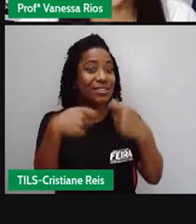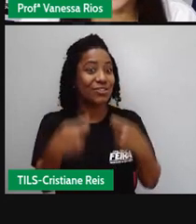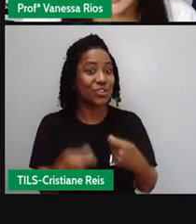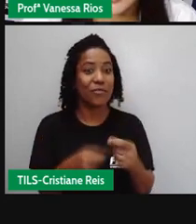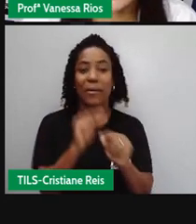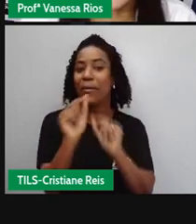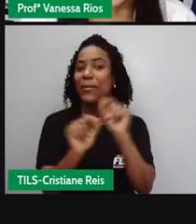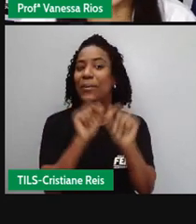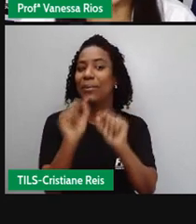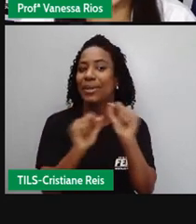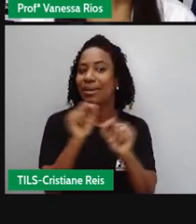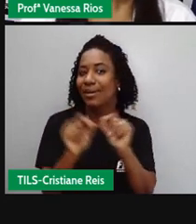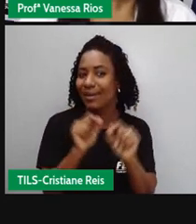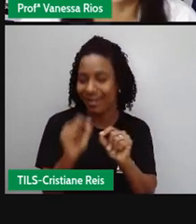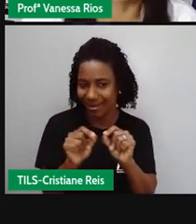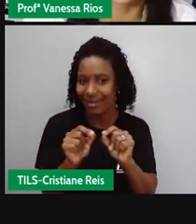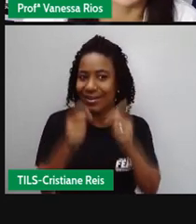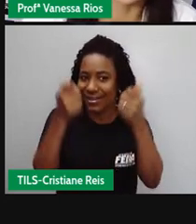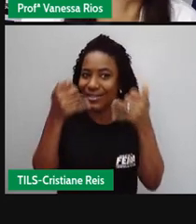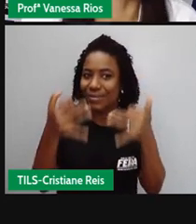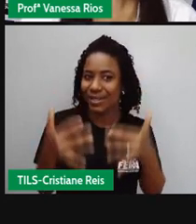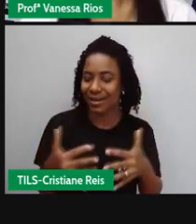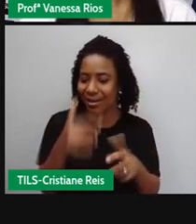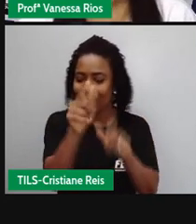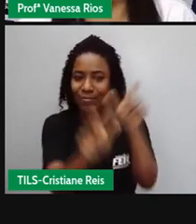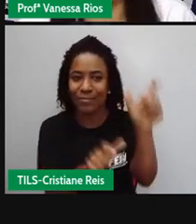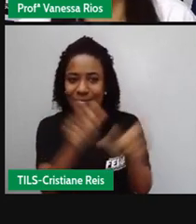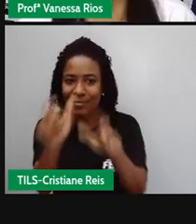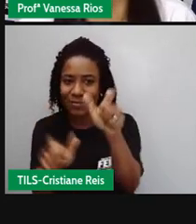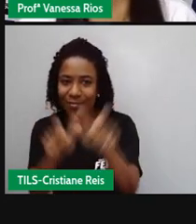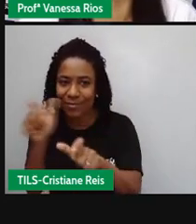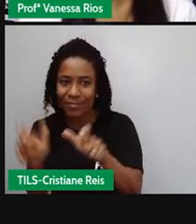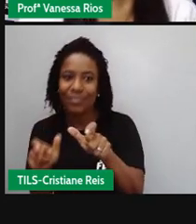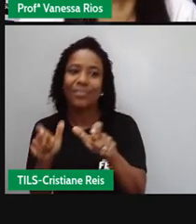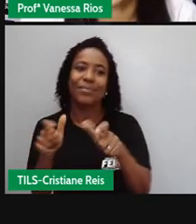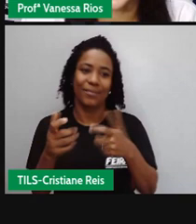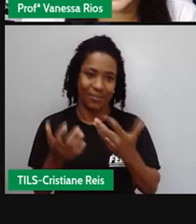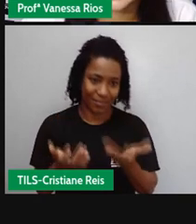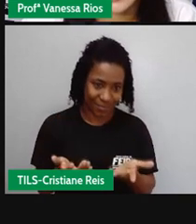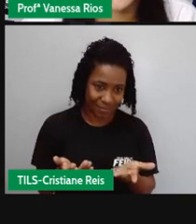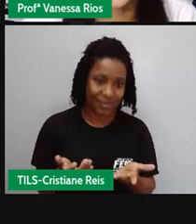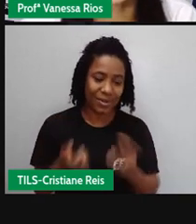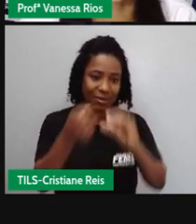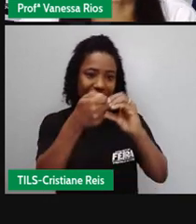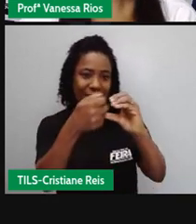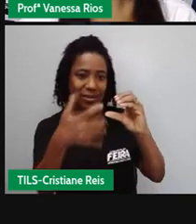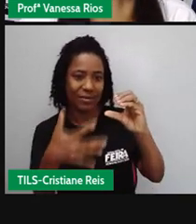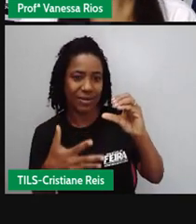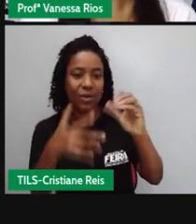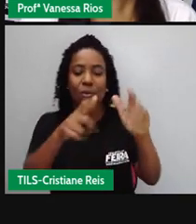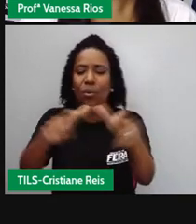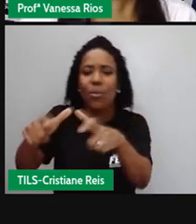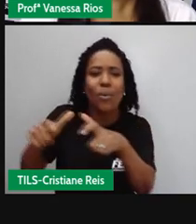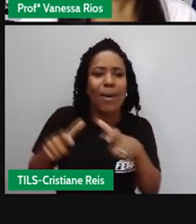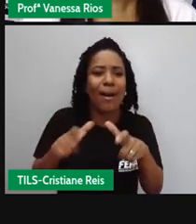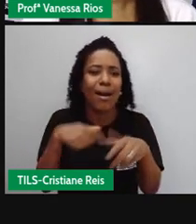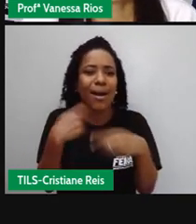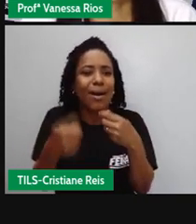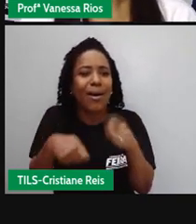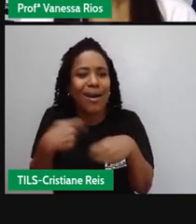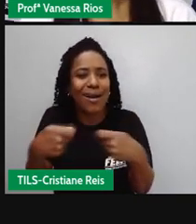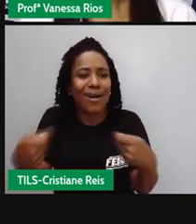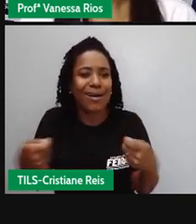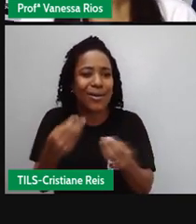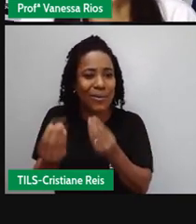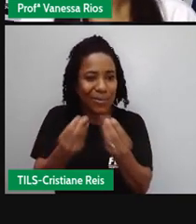descrever, que é falar sobre alguém ou sobre algo, ou descrever um lugar, né, um ambiente. E também